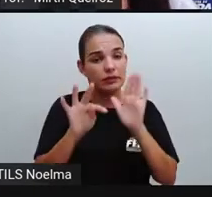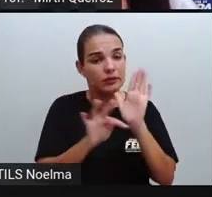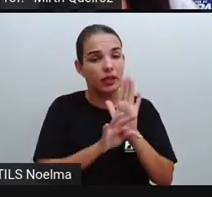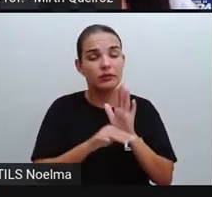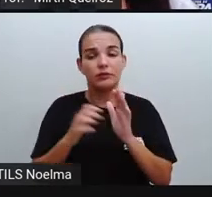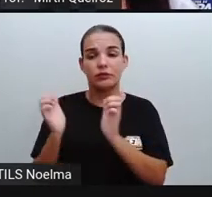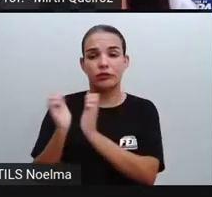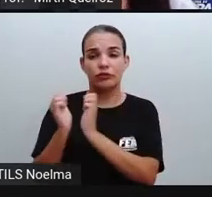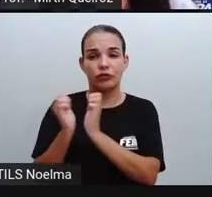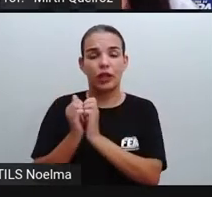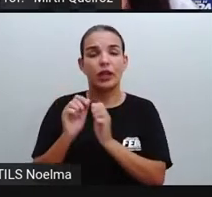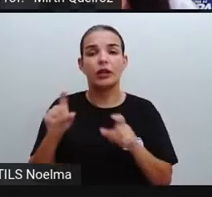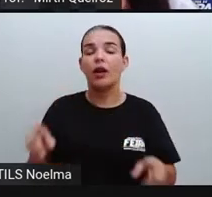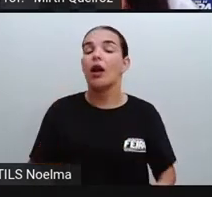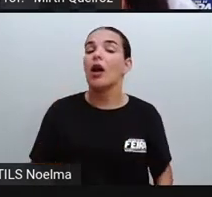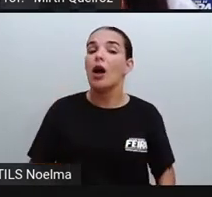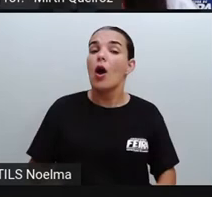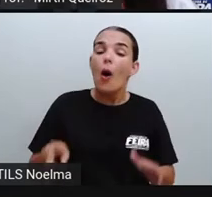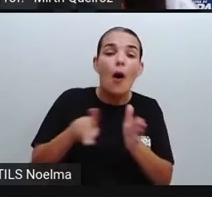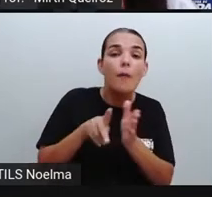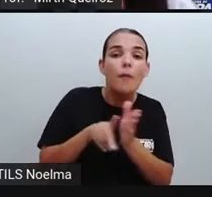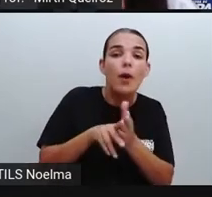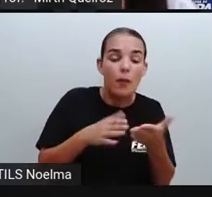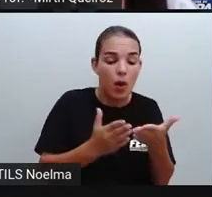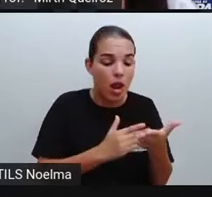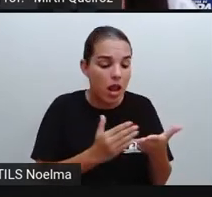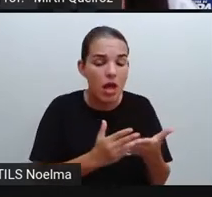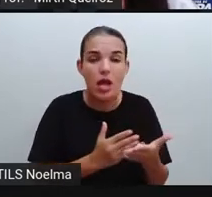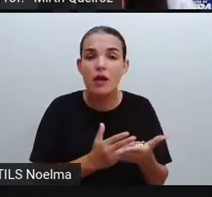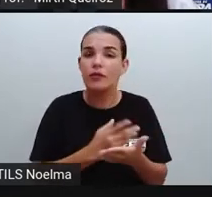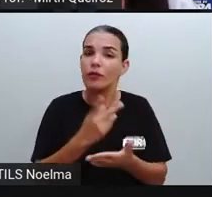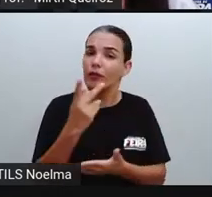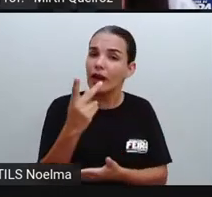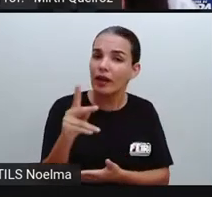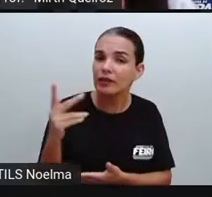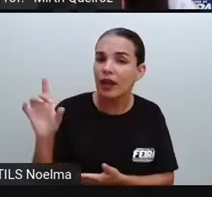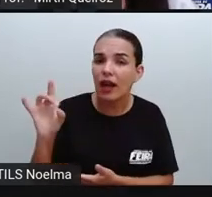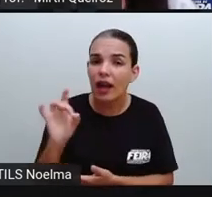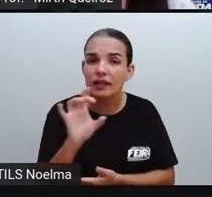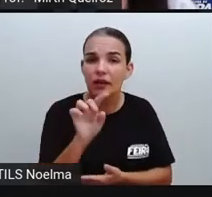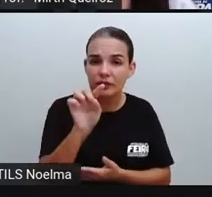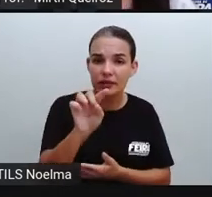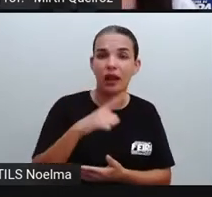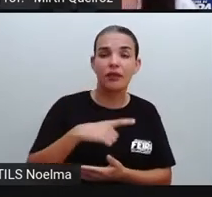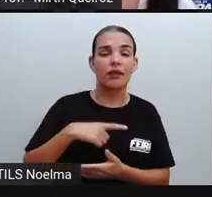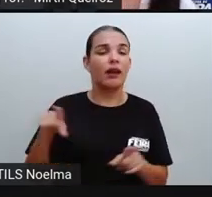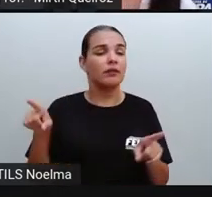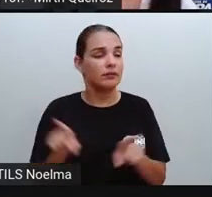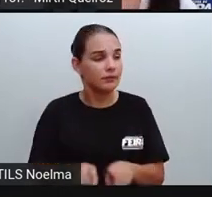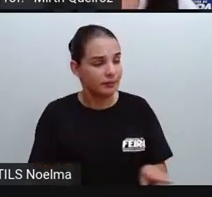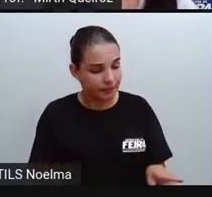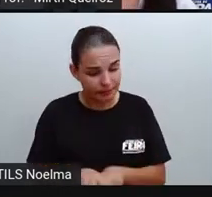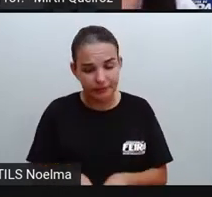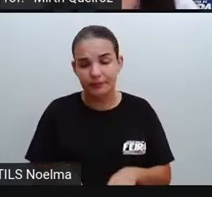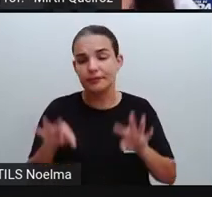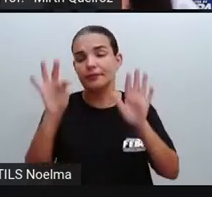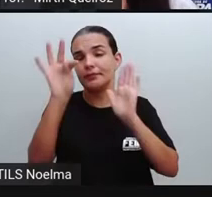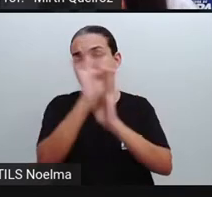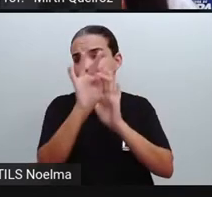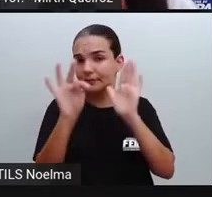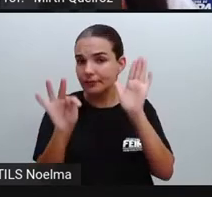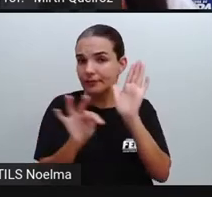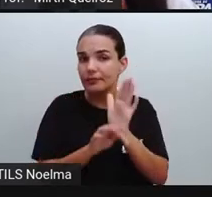Os próprios livros, né? Que são utilizados na escola, material didático aí, esse livro didático ou um livro paradidático,